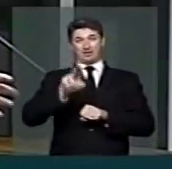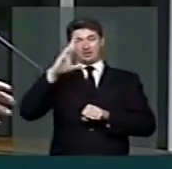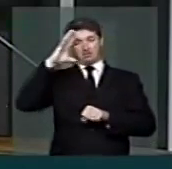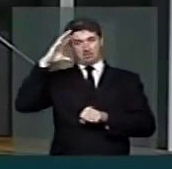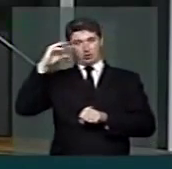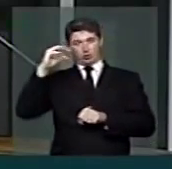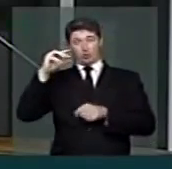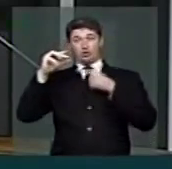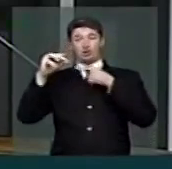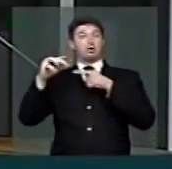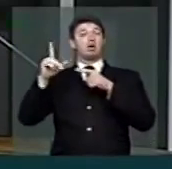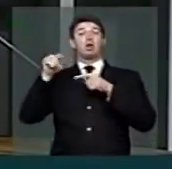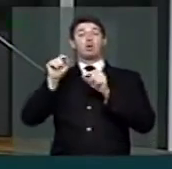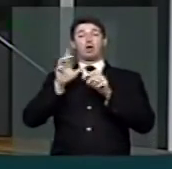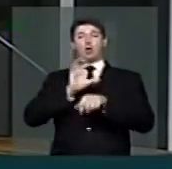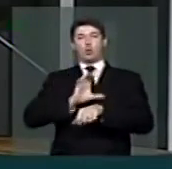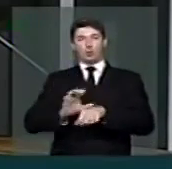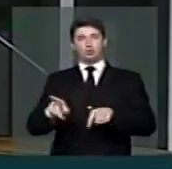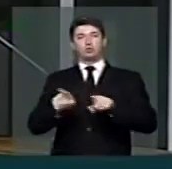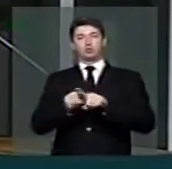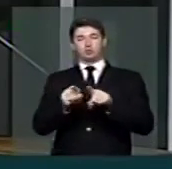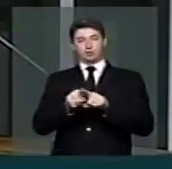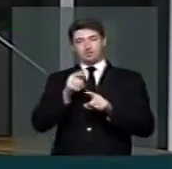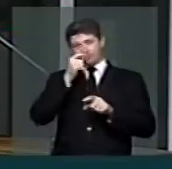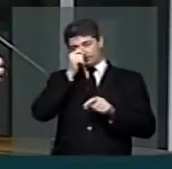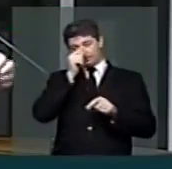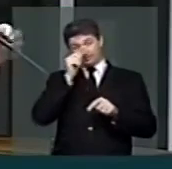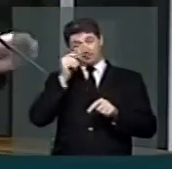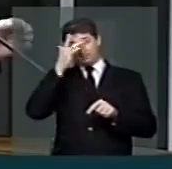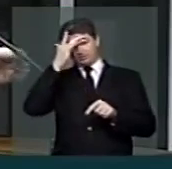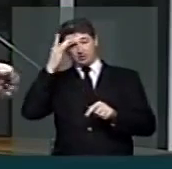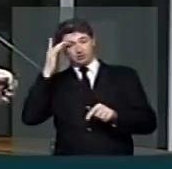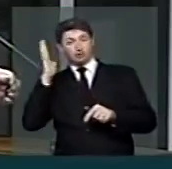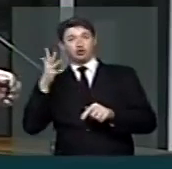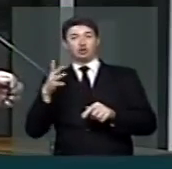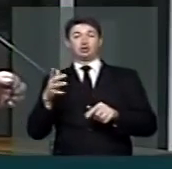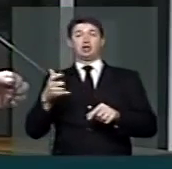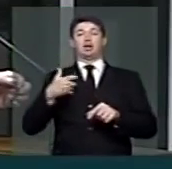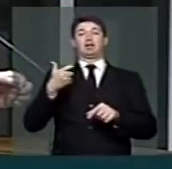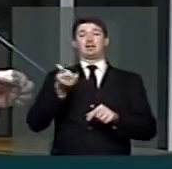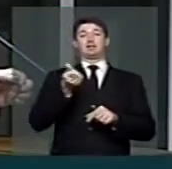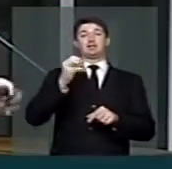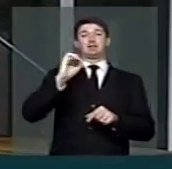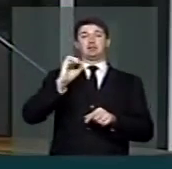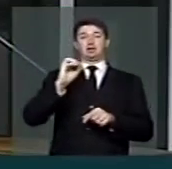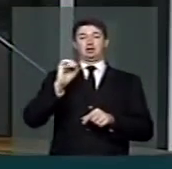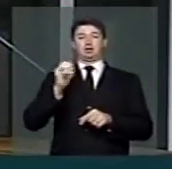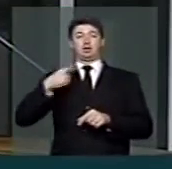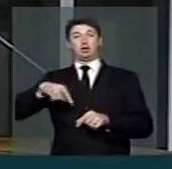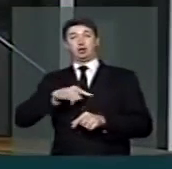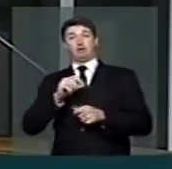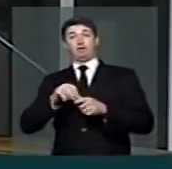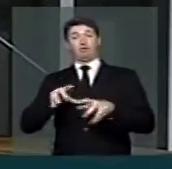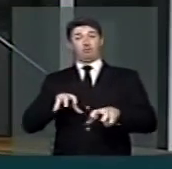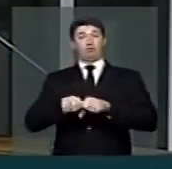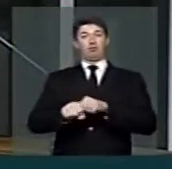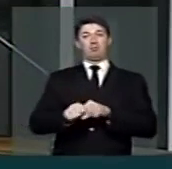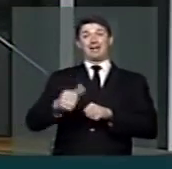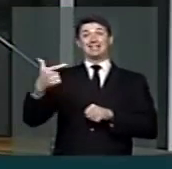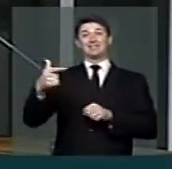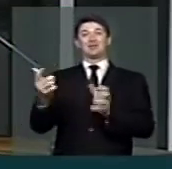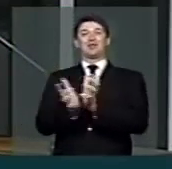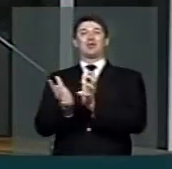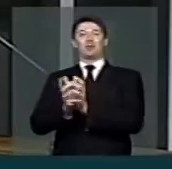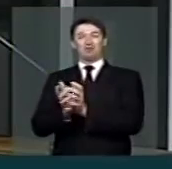Maturidade, que é um curso também de extensão para as pessoas que já completaram 60 anos, nós já vamos estar formando a segunda